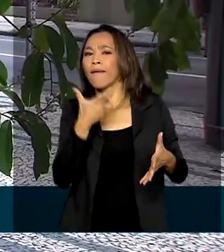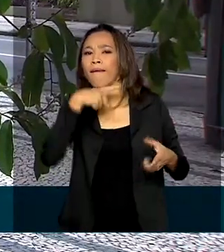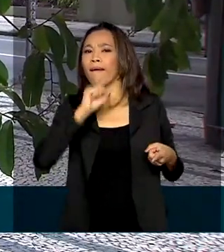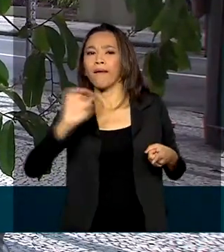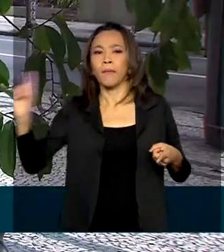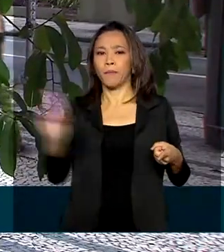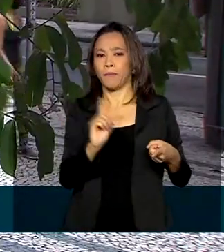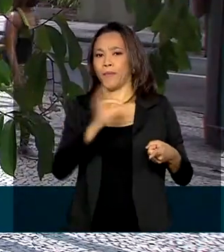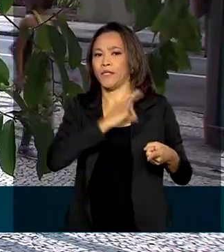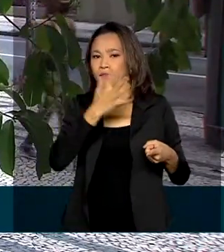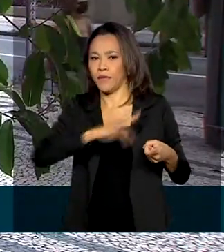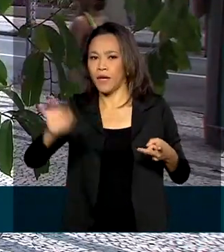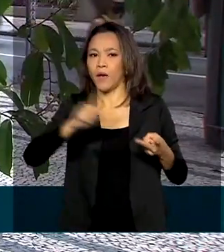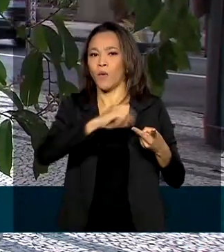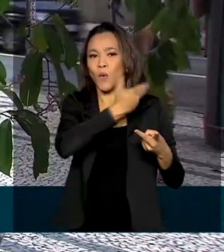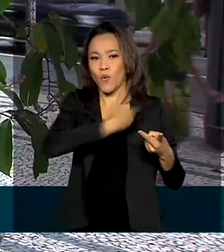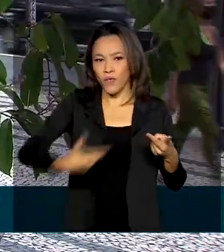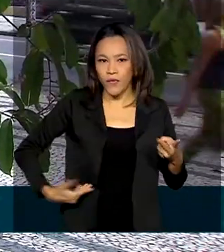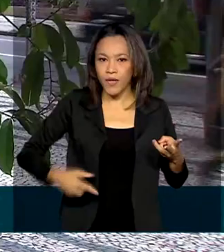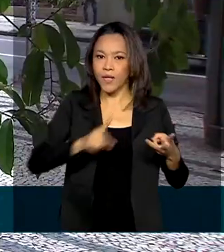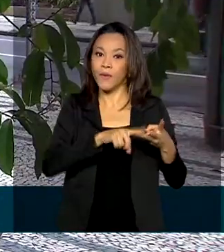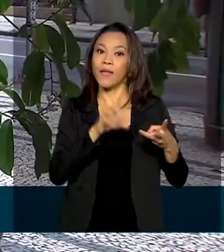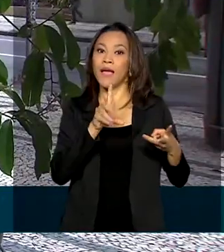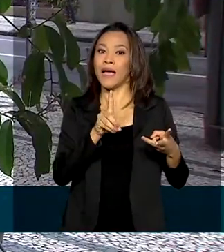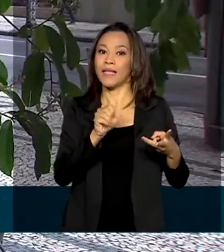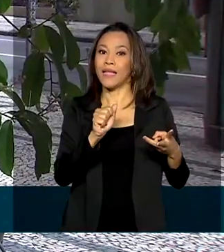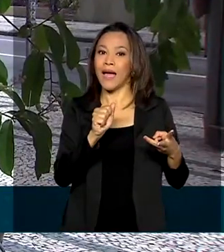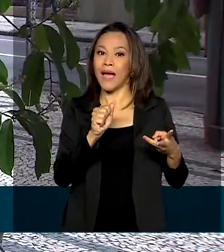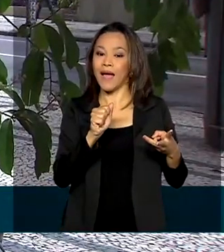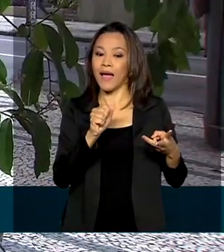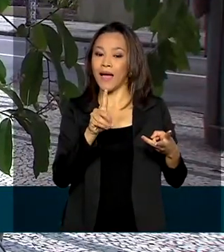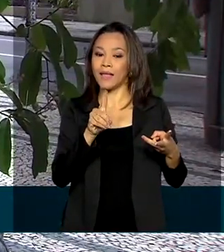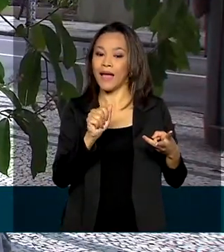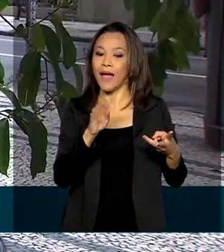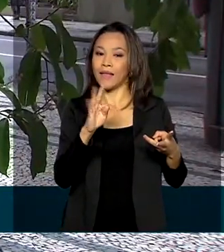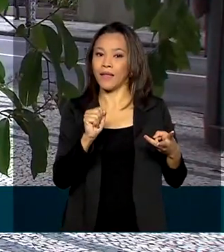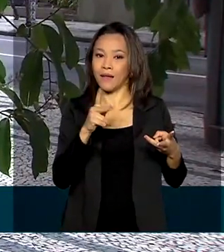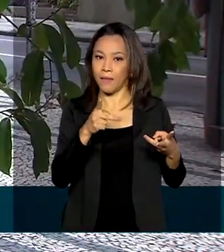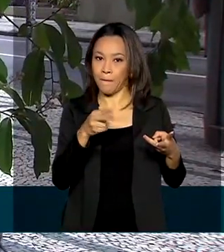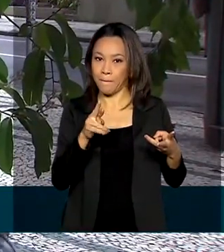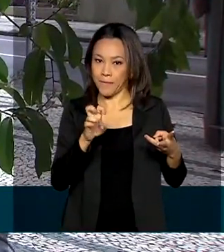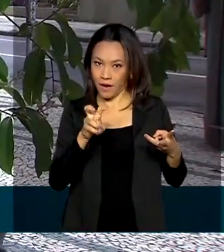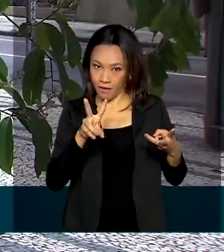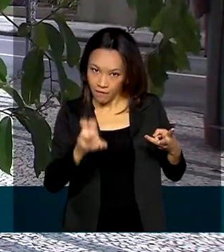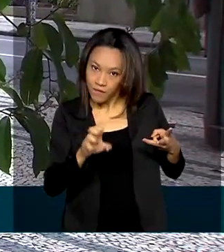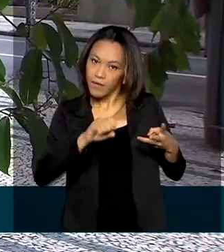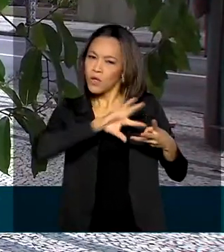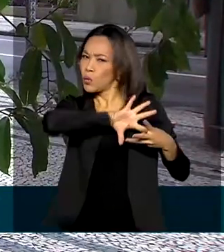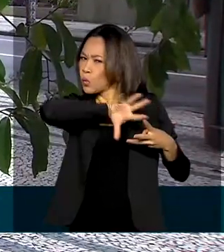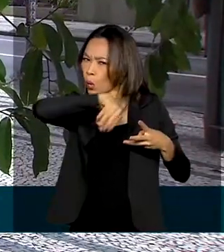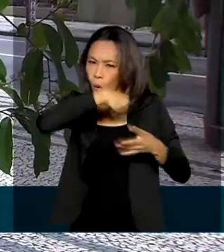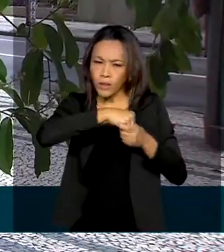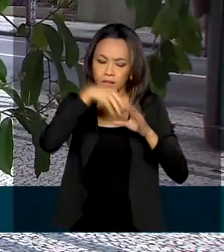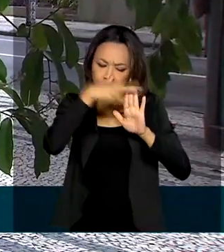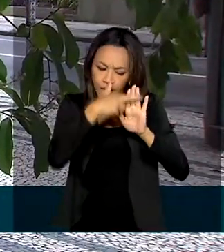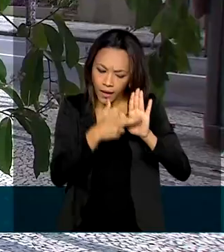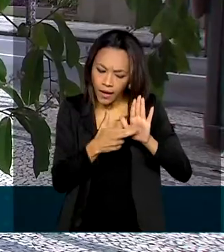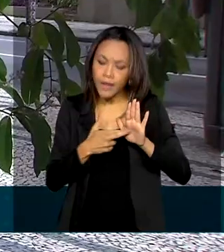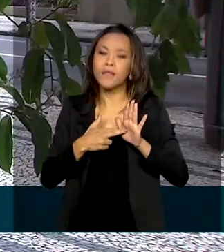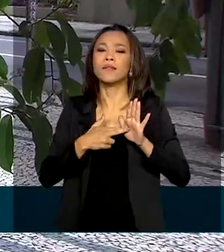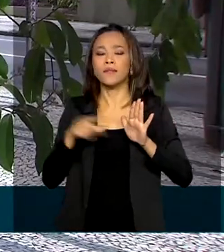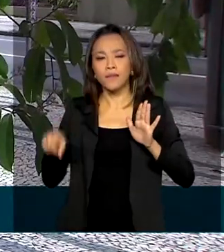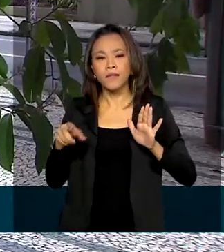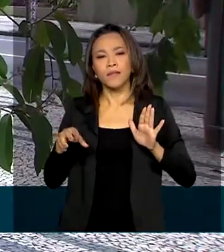Polícia Federal, Governo Federal e a Dataprev. Até o momento, todas as medidas adotadas pelo INSS